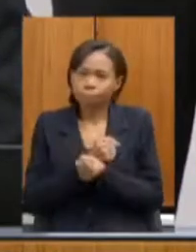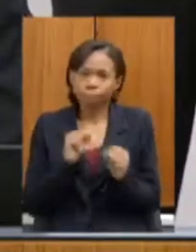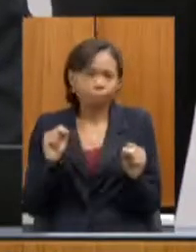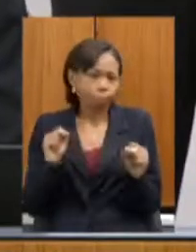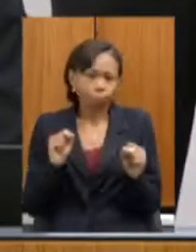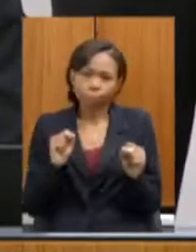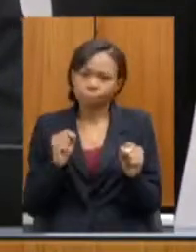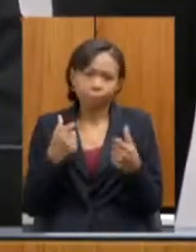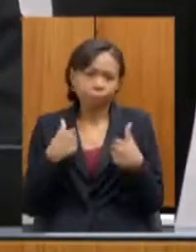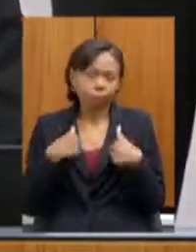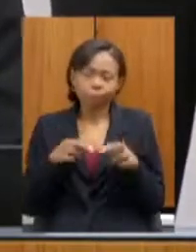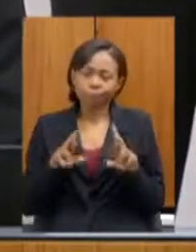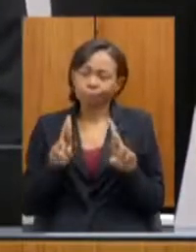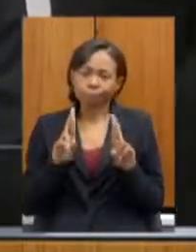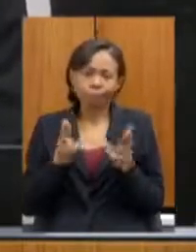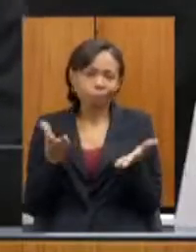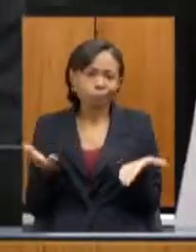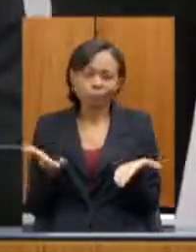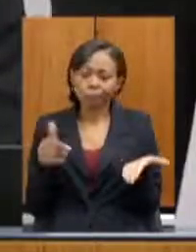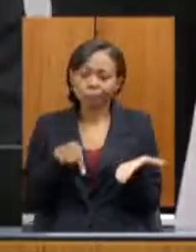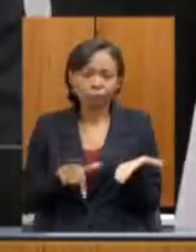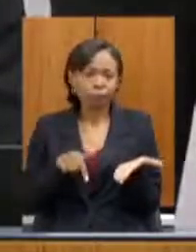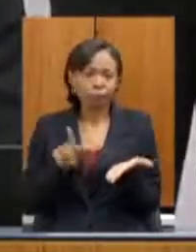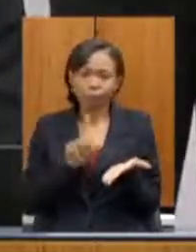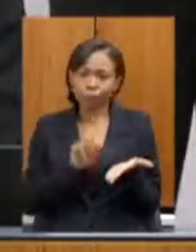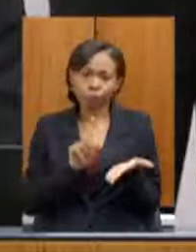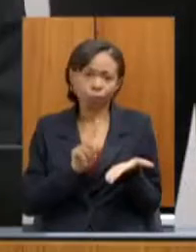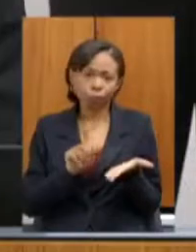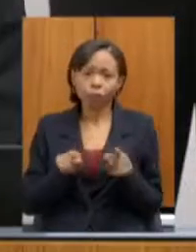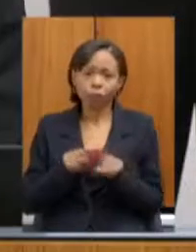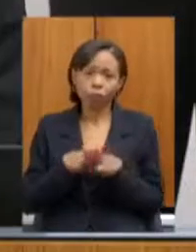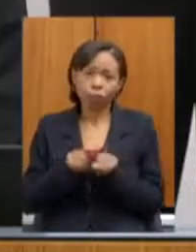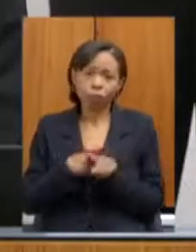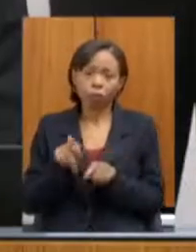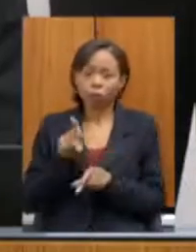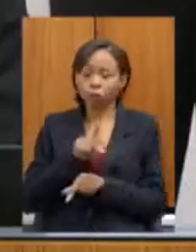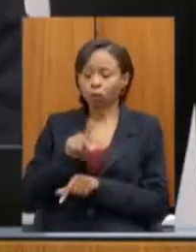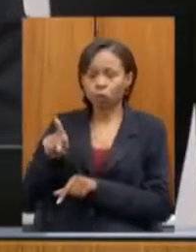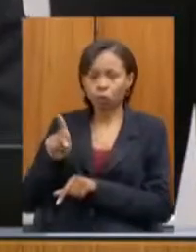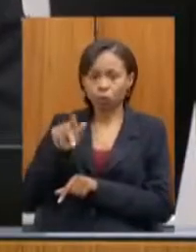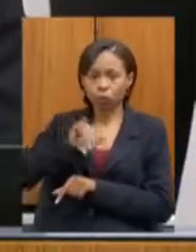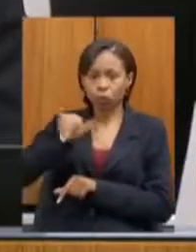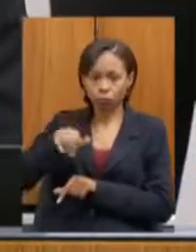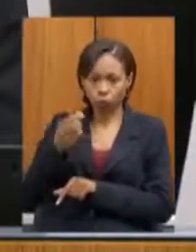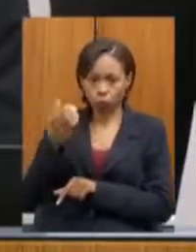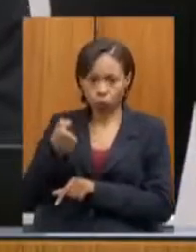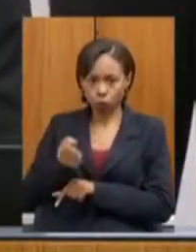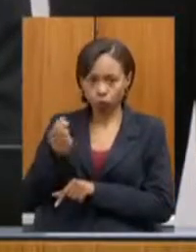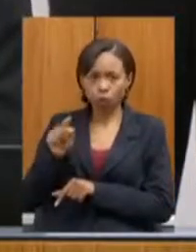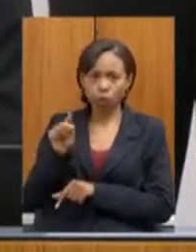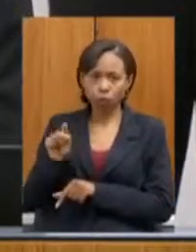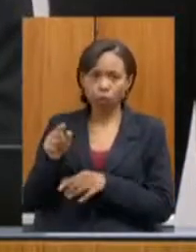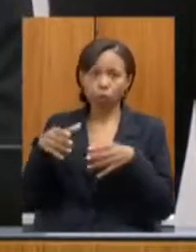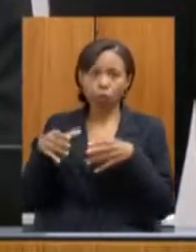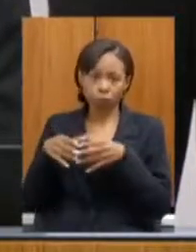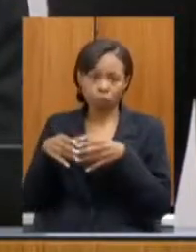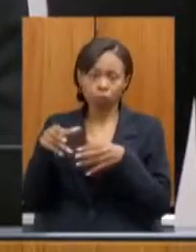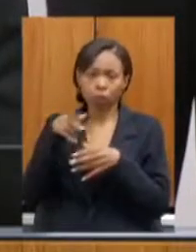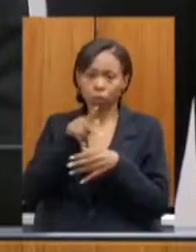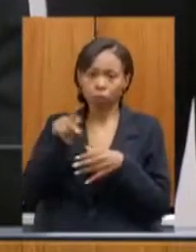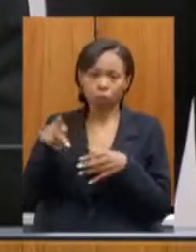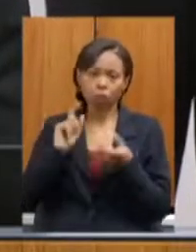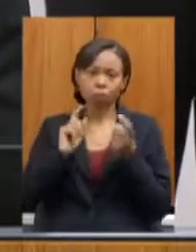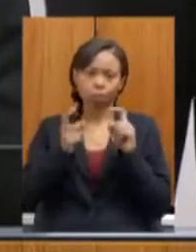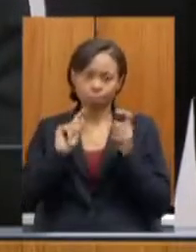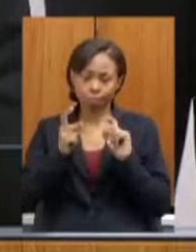conduzindo os trabalhos. E deputado João Leite, também presidente de uma das comissões que compõem esta reunião,